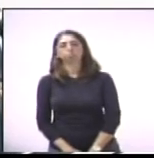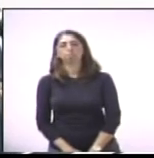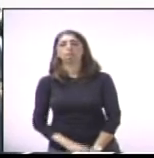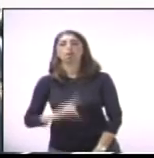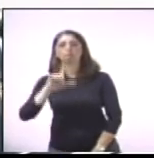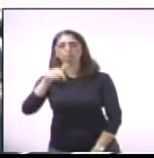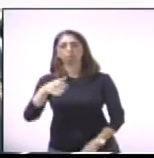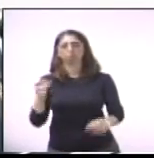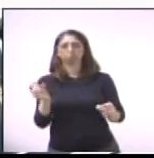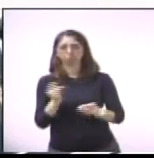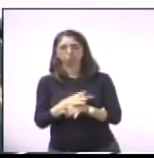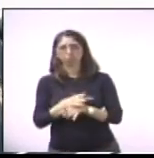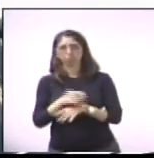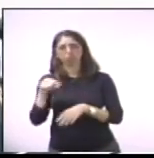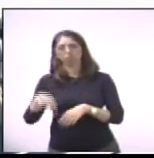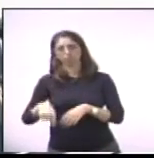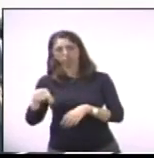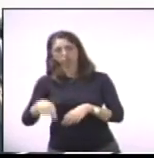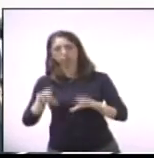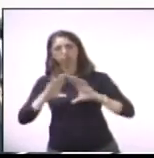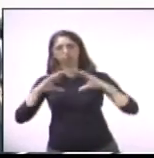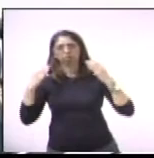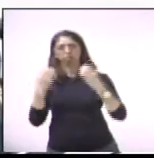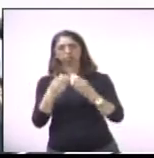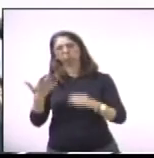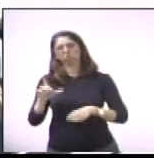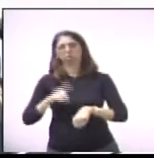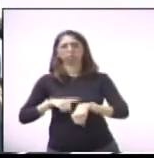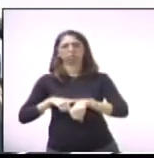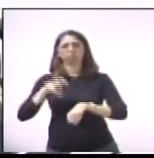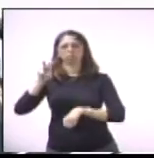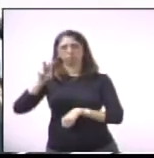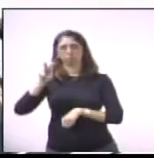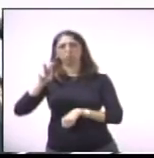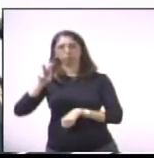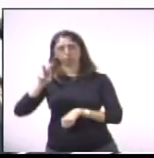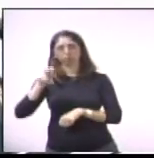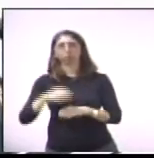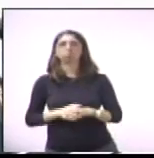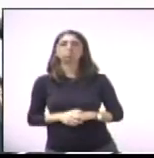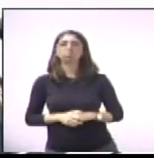por volta das cinco horas, e eram sete horas da noite.